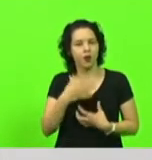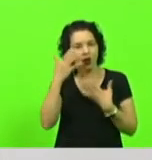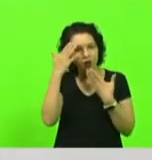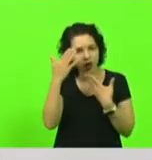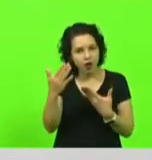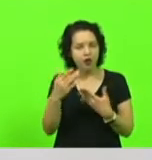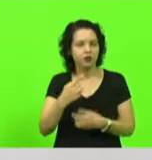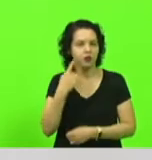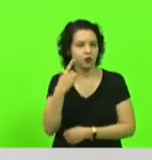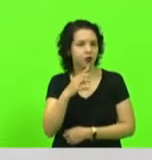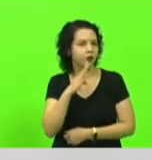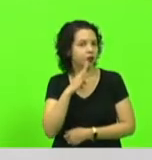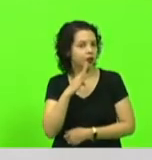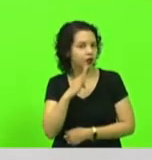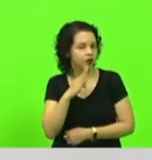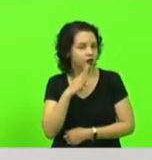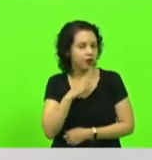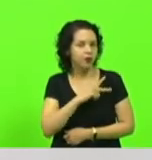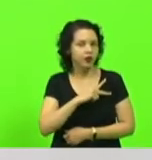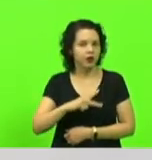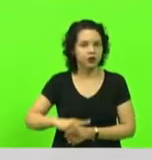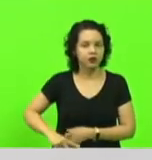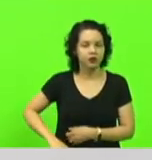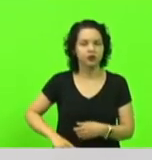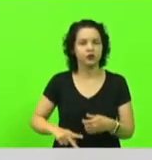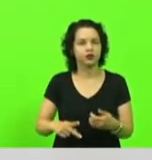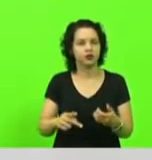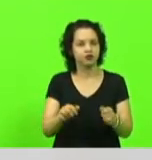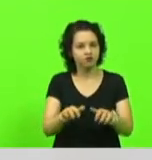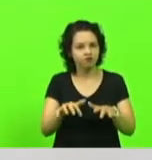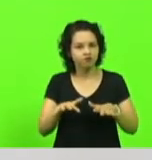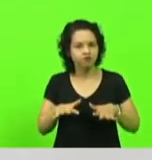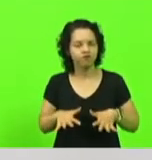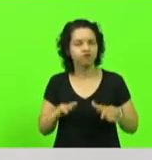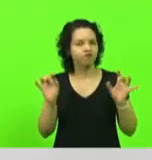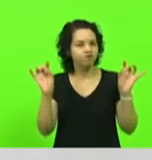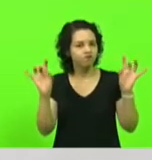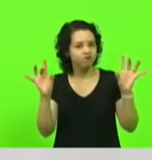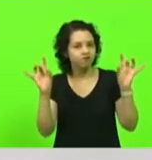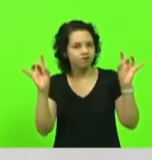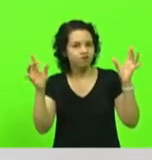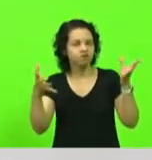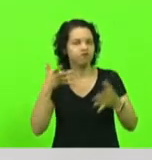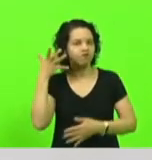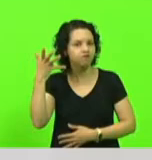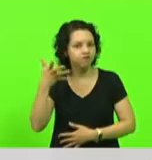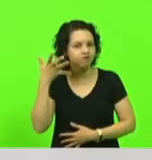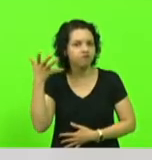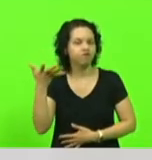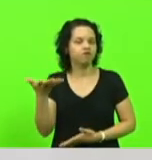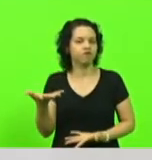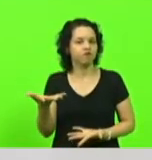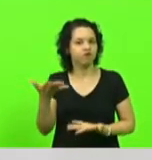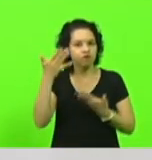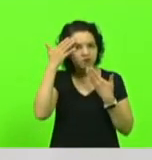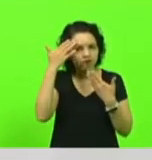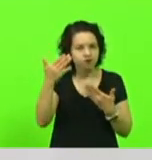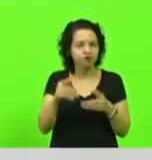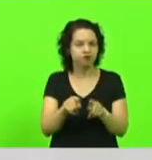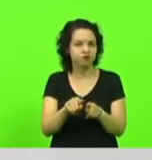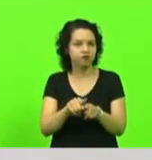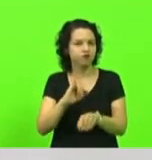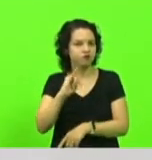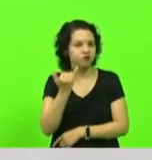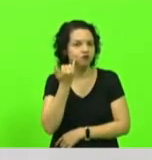preside a sessão, ter a oportunidade de fazer a fala neste momento, agradecer também ao deputado Gessélio Lopes,